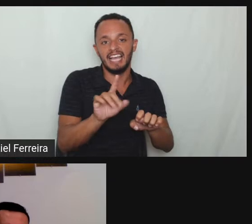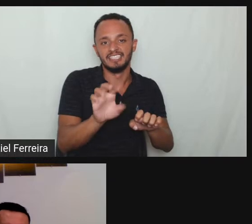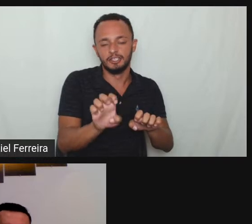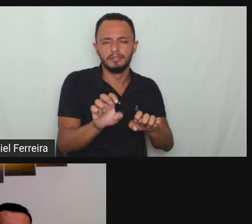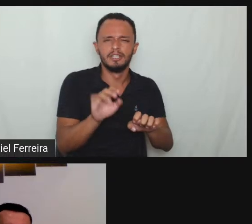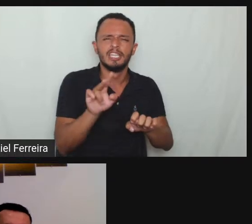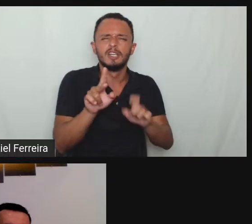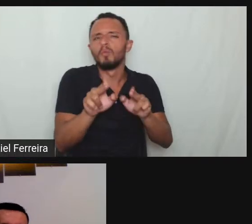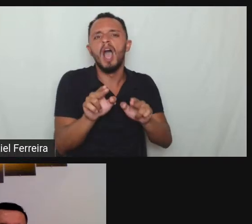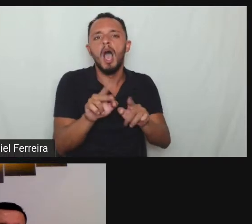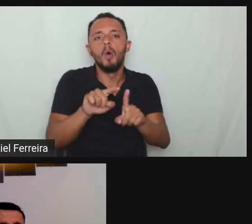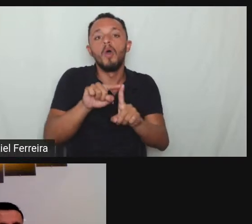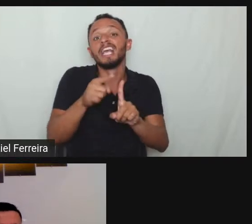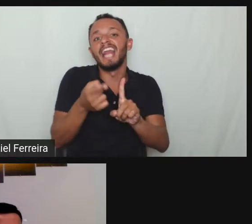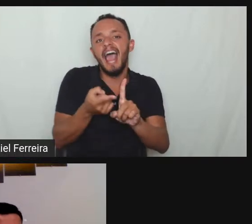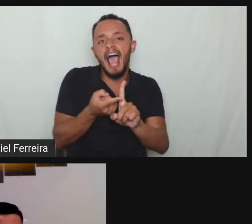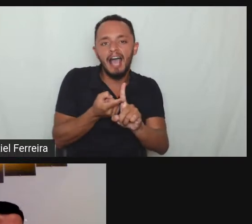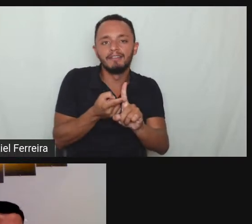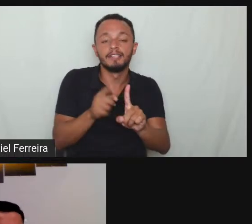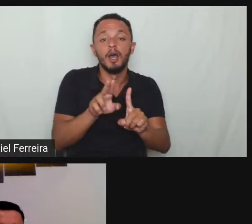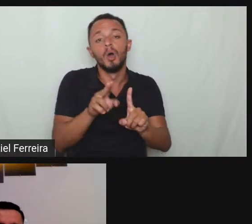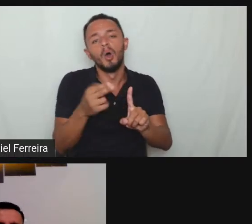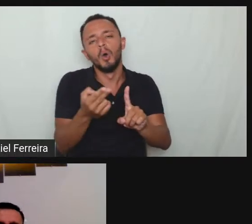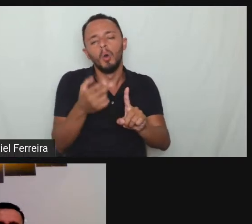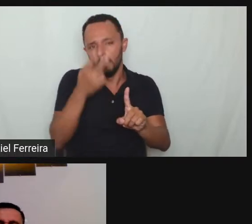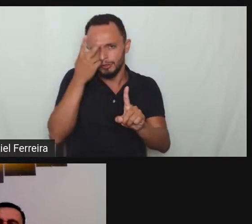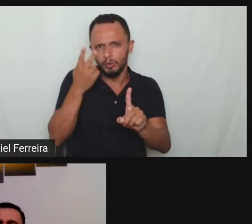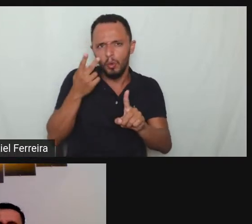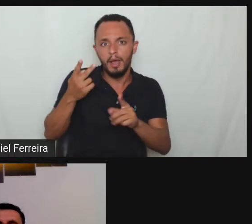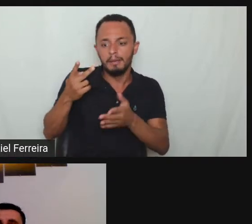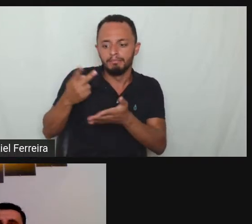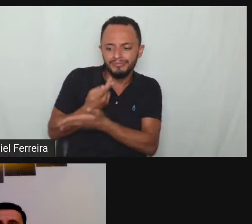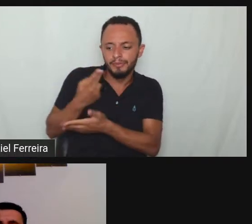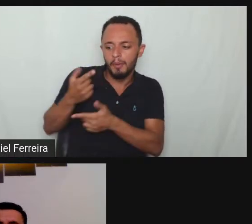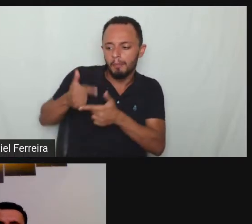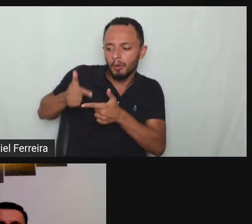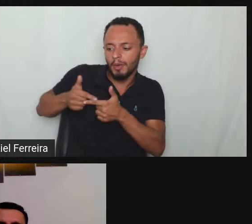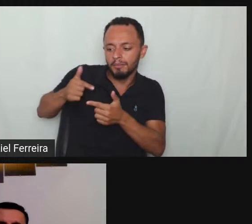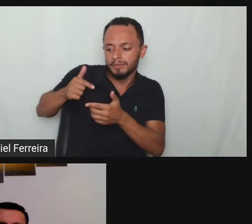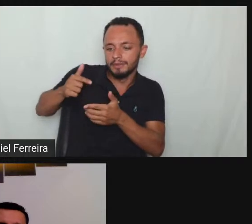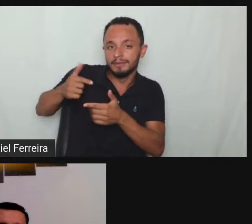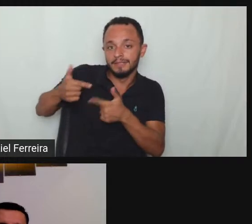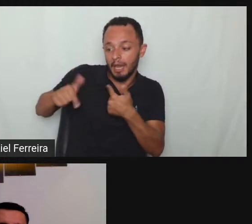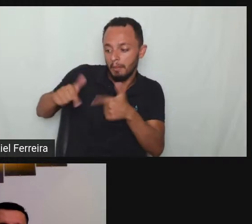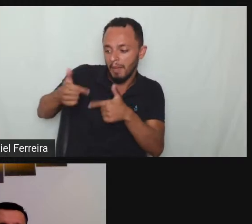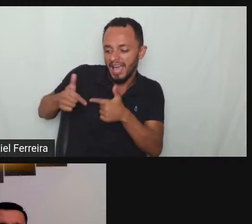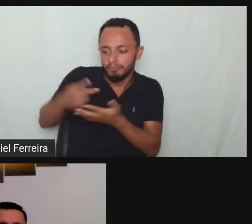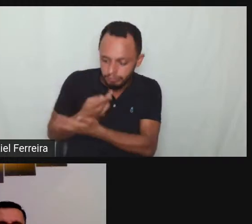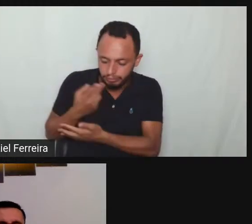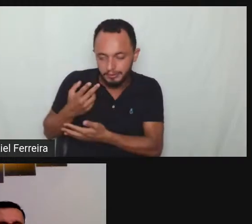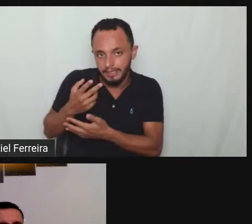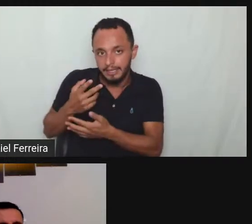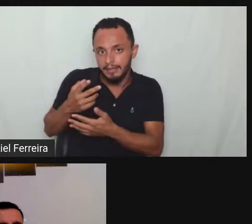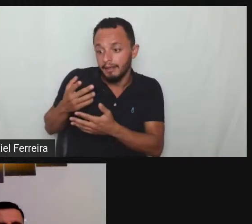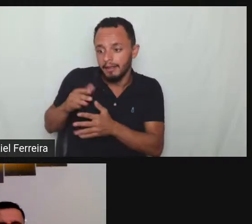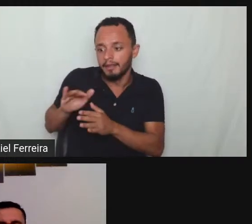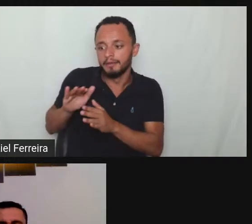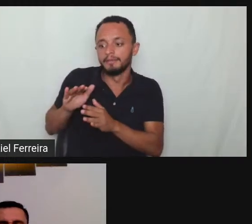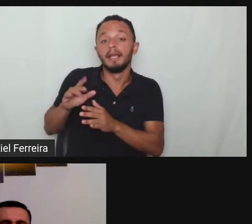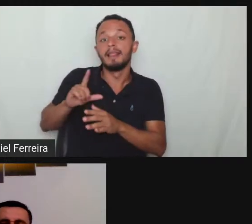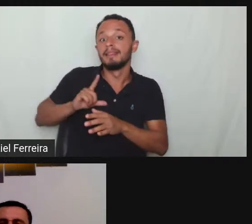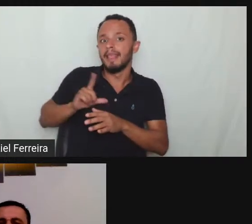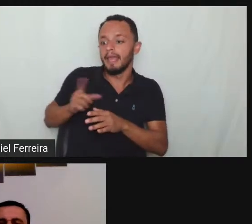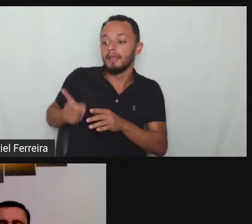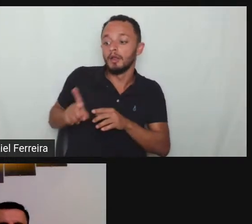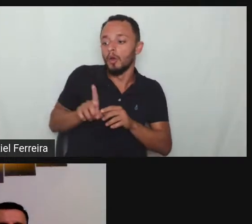trabalho tem tem algumas peculiaridades aí mas existe sim a proteção que que acontece a empresa não pode